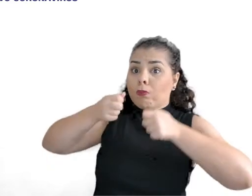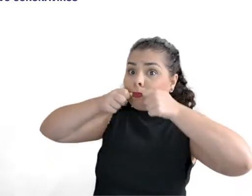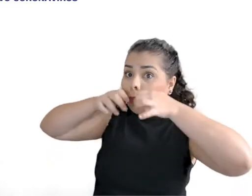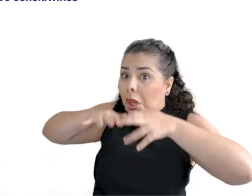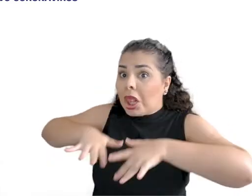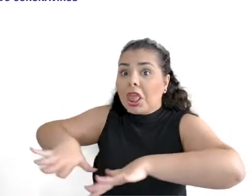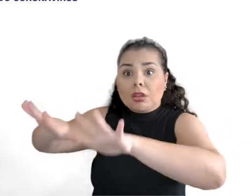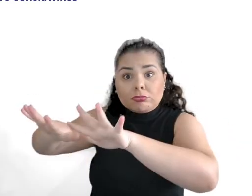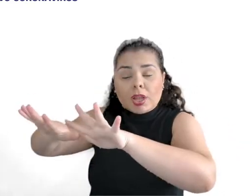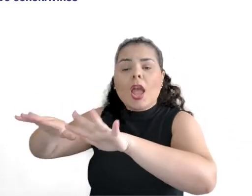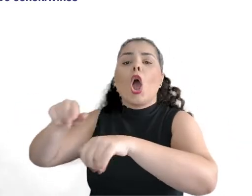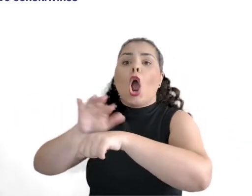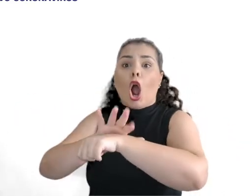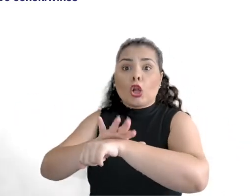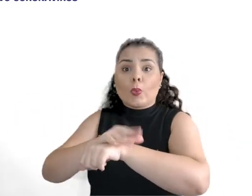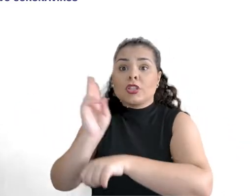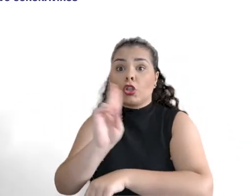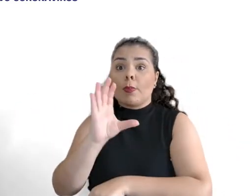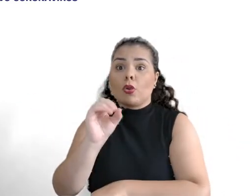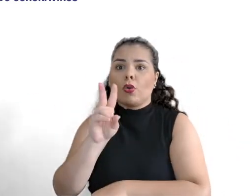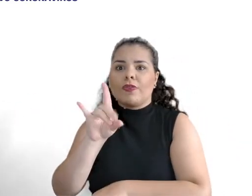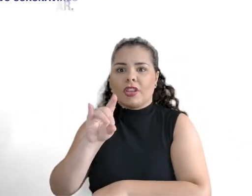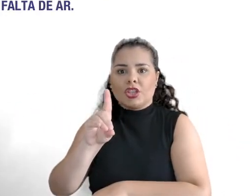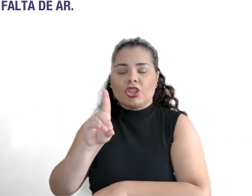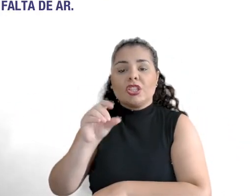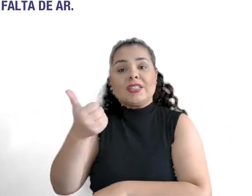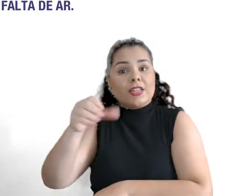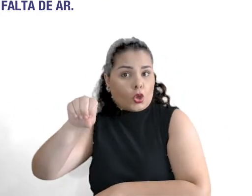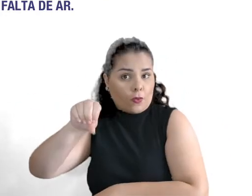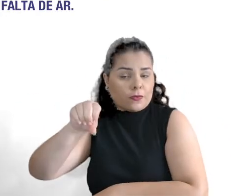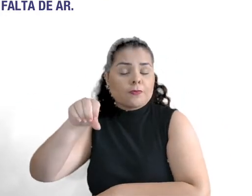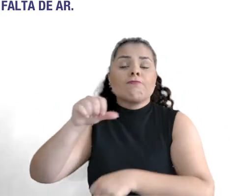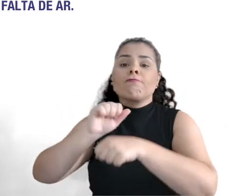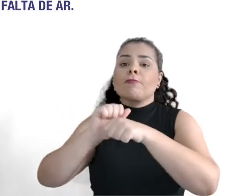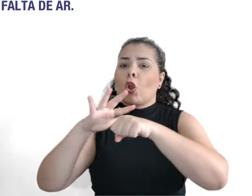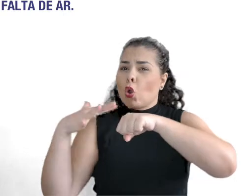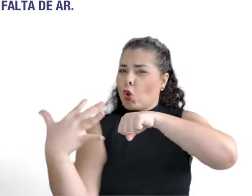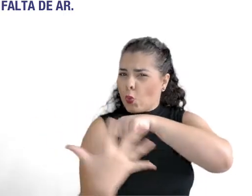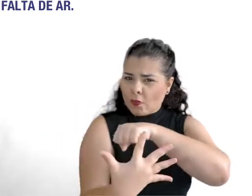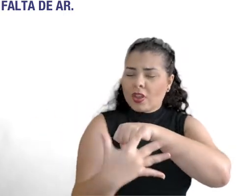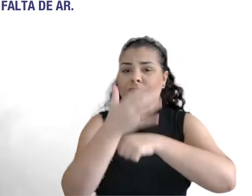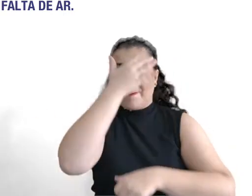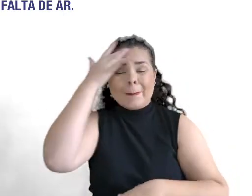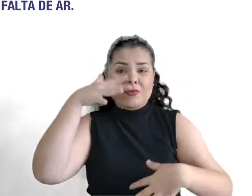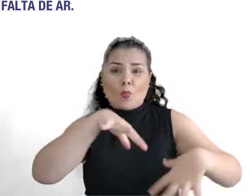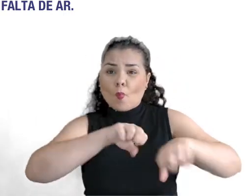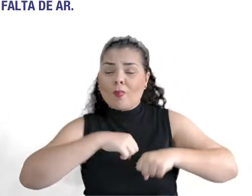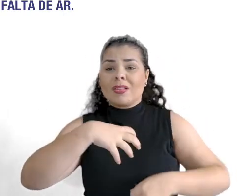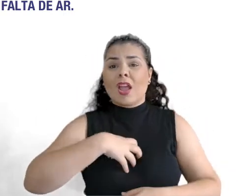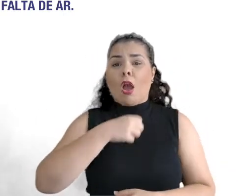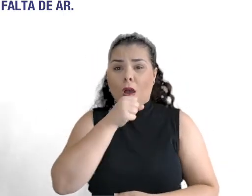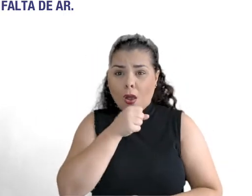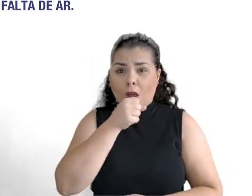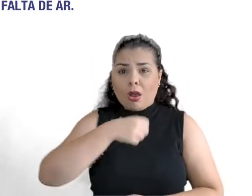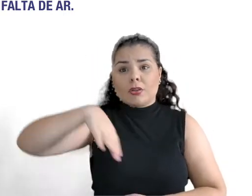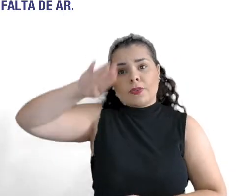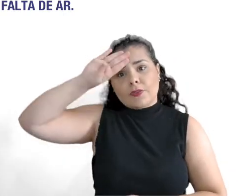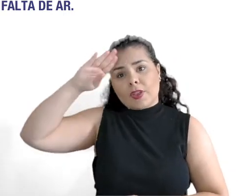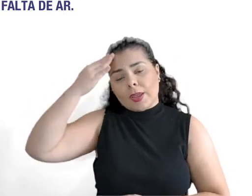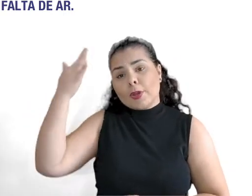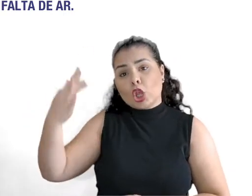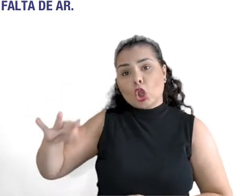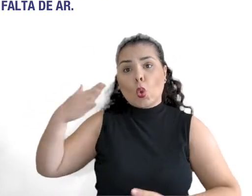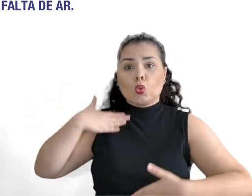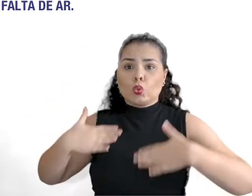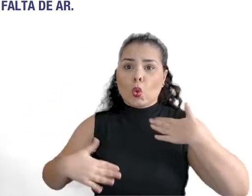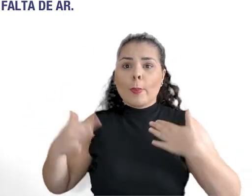para outra pessoa. A doença causada pelo novo coronavírus se chama COVID-19. A COVID-19. Quem tem COVID-19 pode sentir tosse, febre, dor de cabeça,